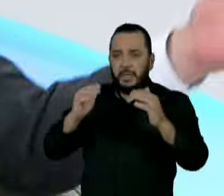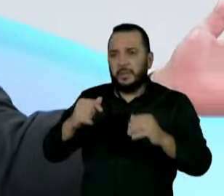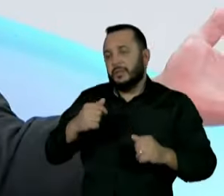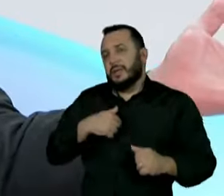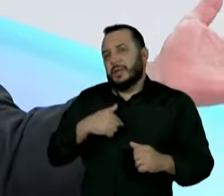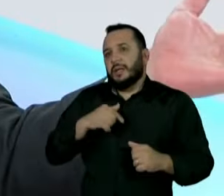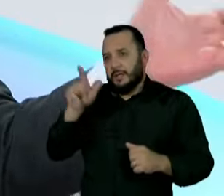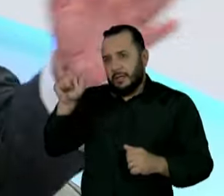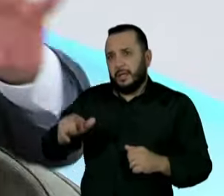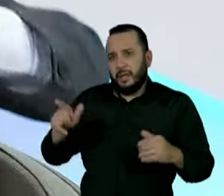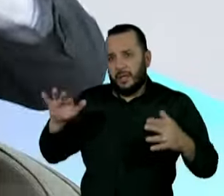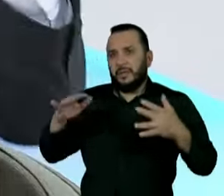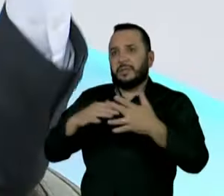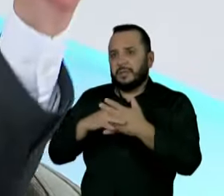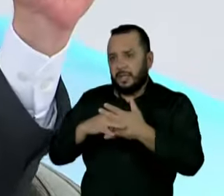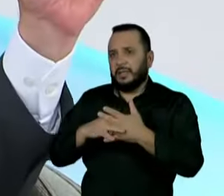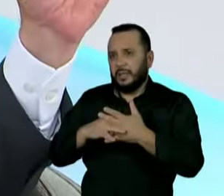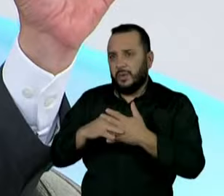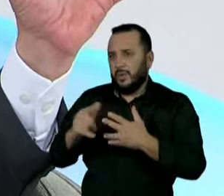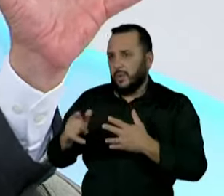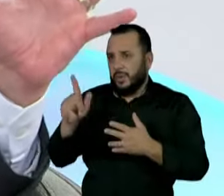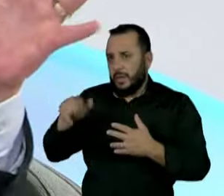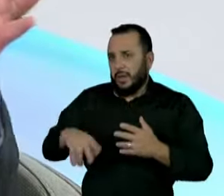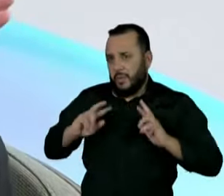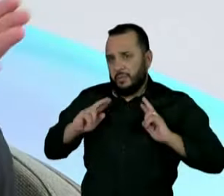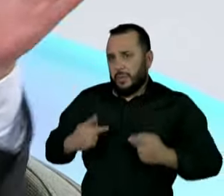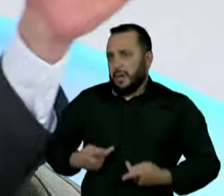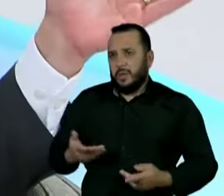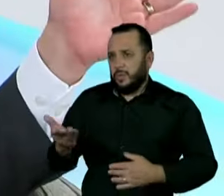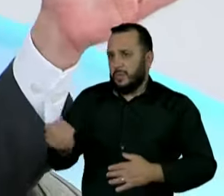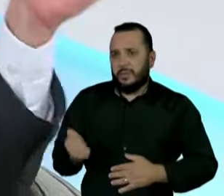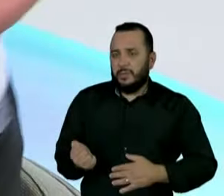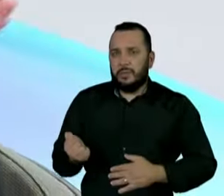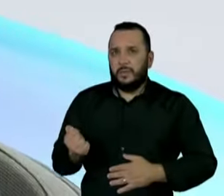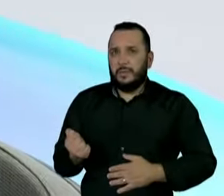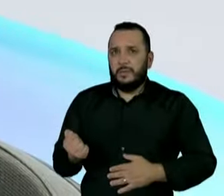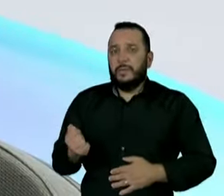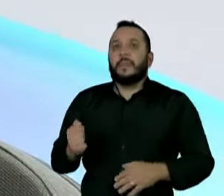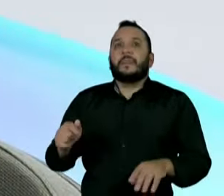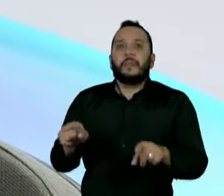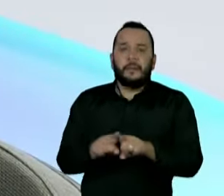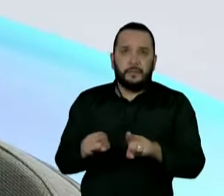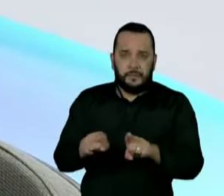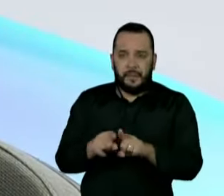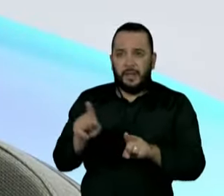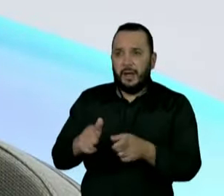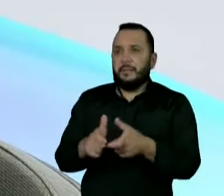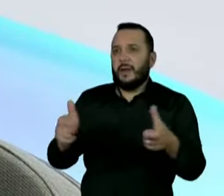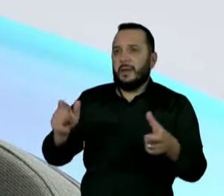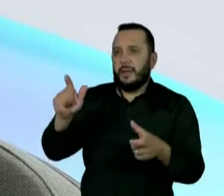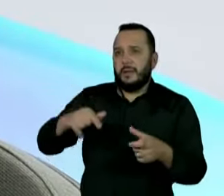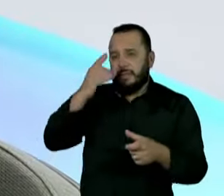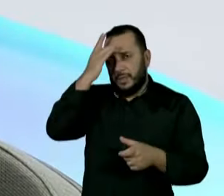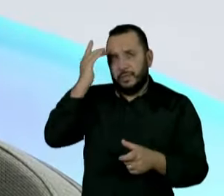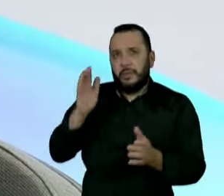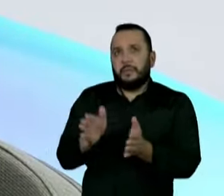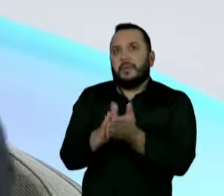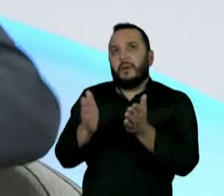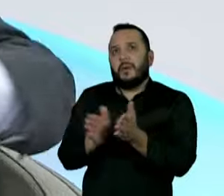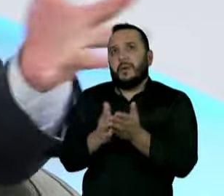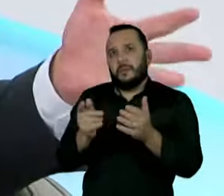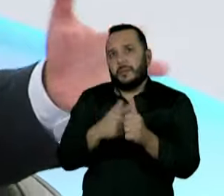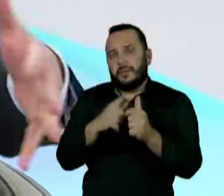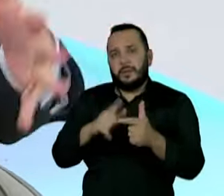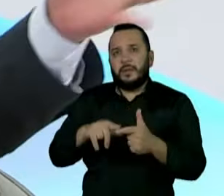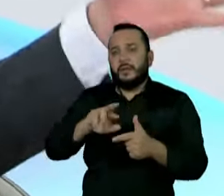fora do espectro da humanidade. Ele é uma pessoa, aliás, a grande maioria deles é pessoa humilde, de origem humilde,